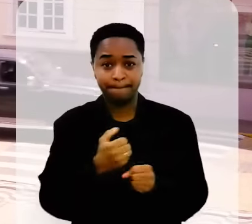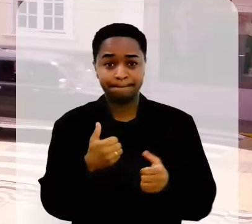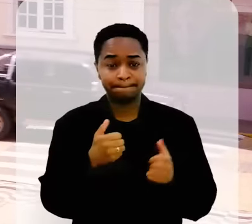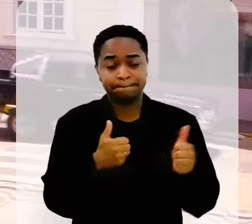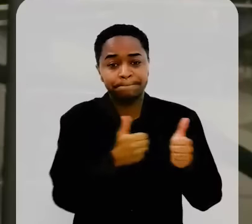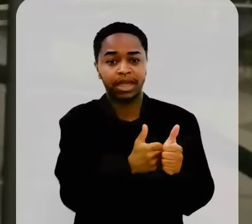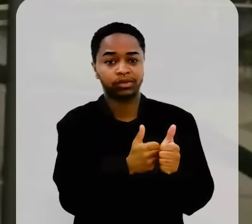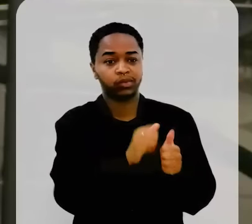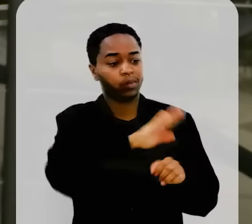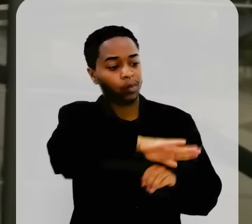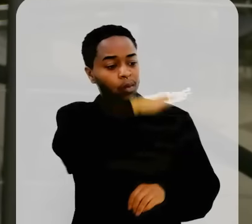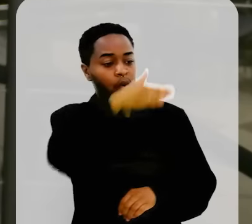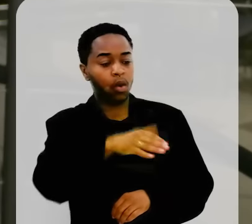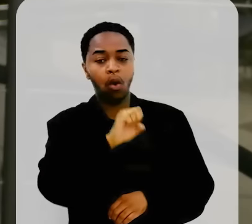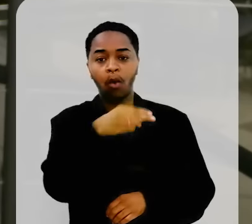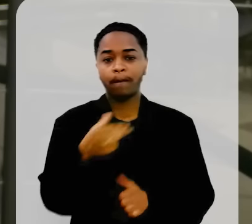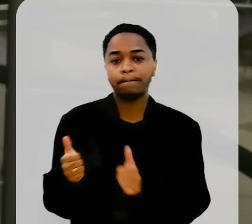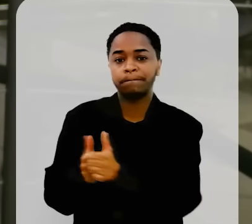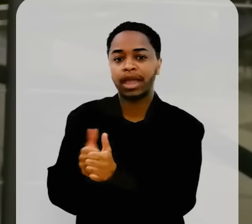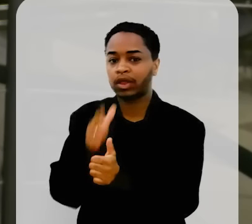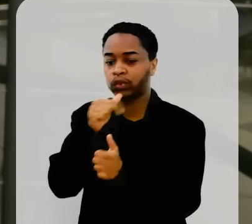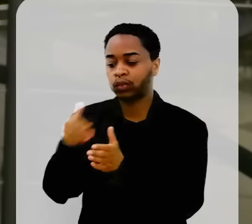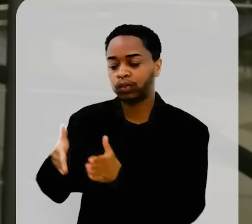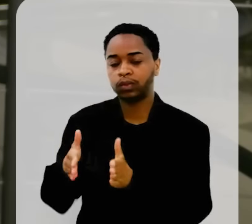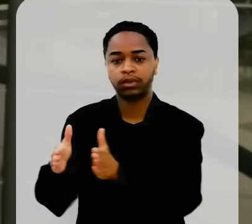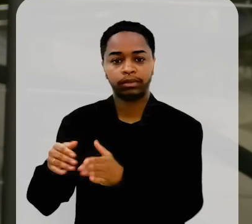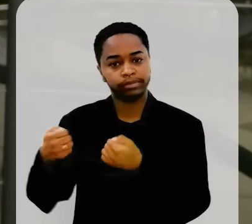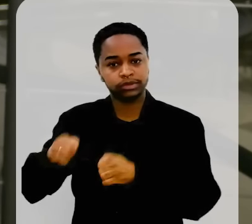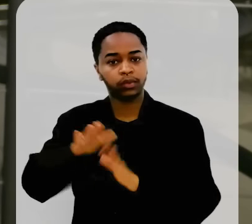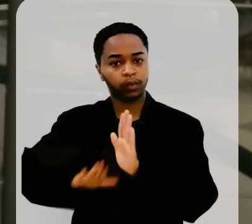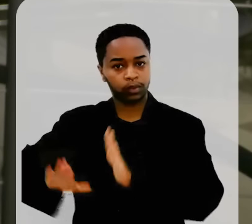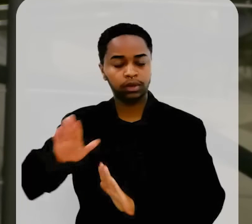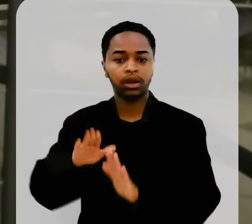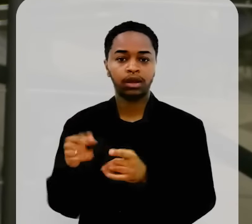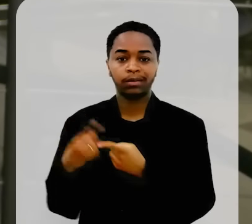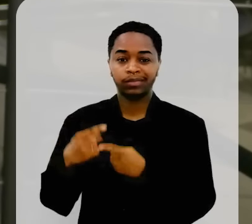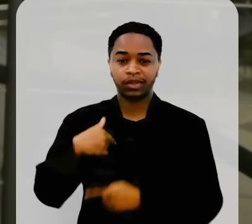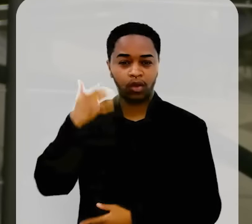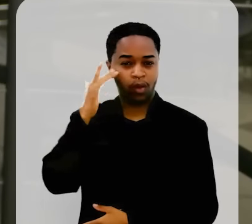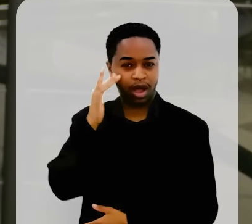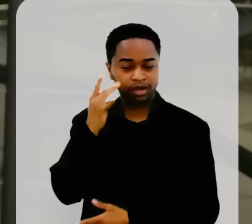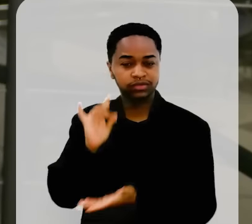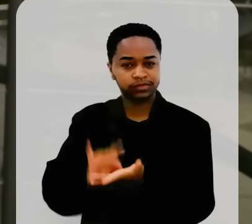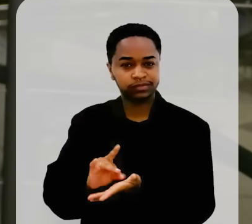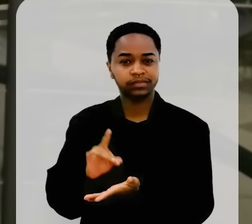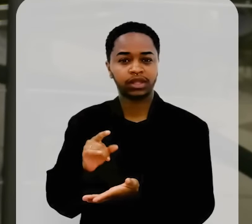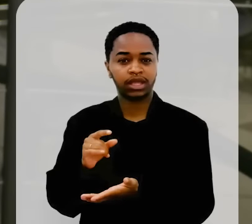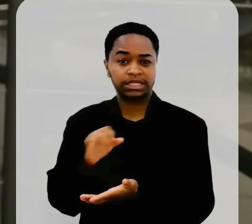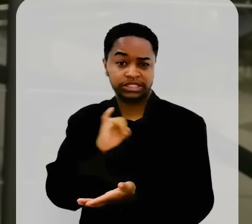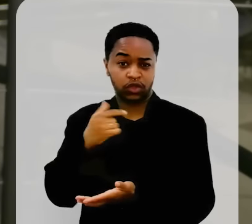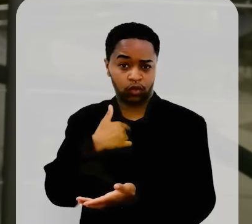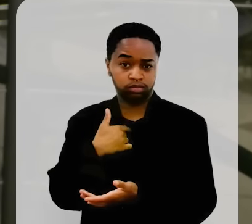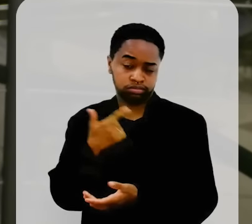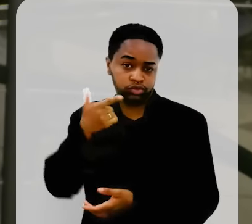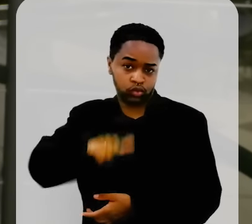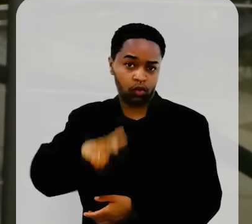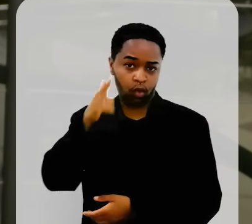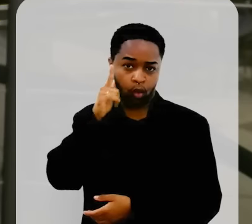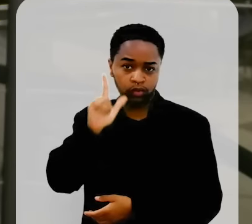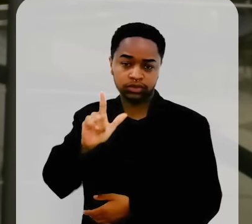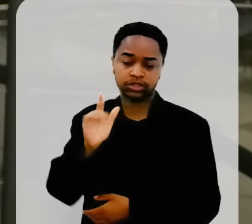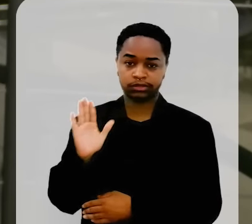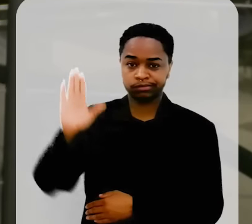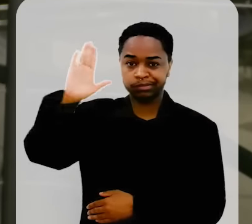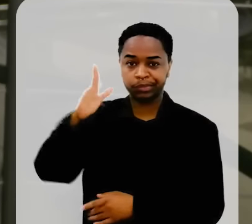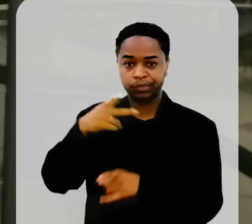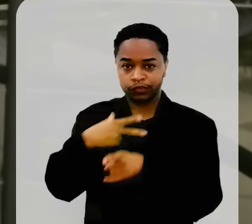encosta, uma obra à margem do rio. Eu acho que uma das coisas que eu acho, eu voltando a ser prefeito um dia, se